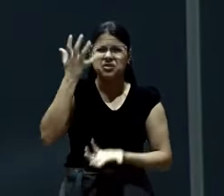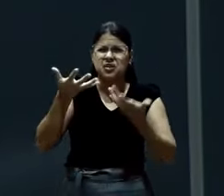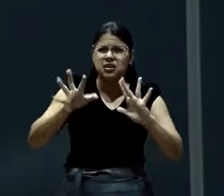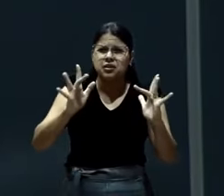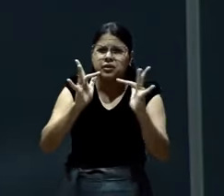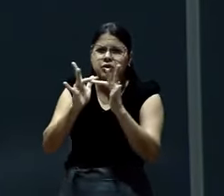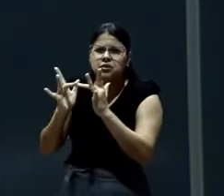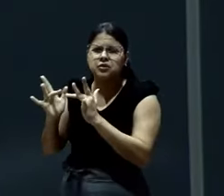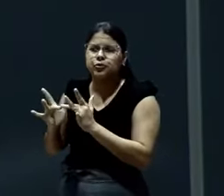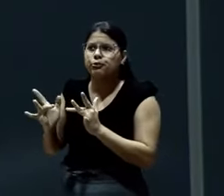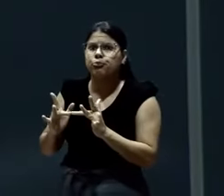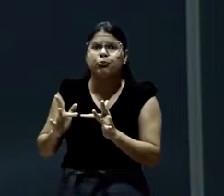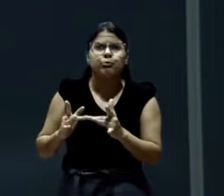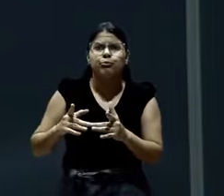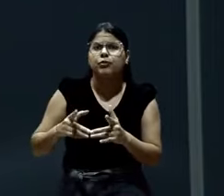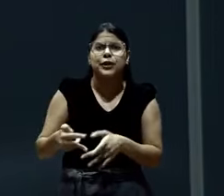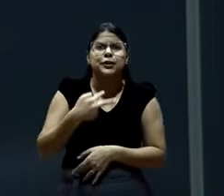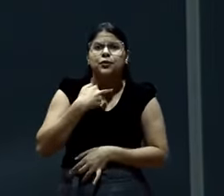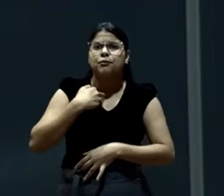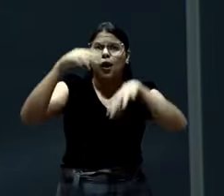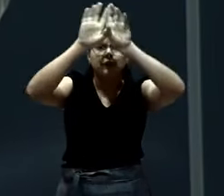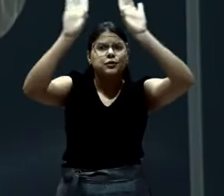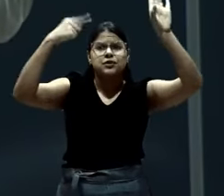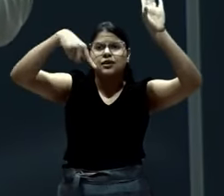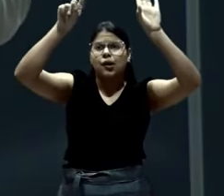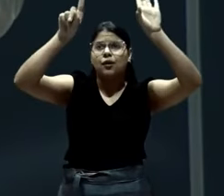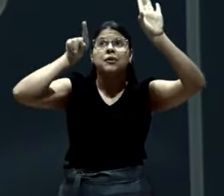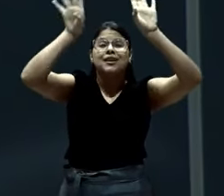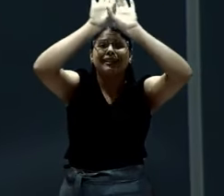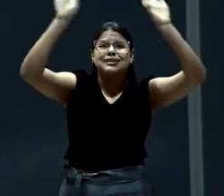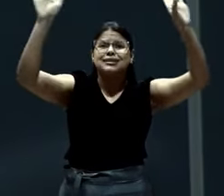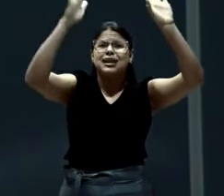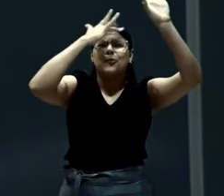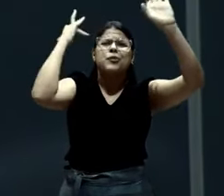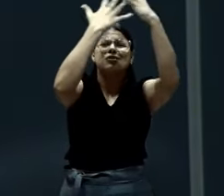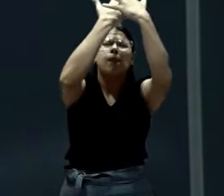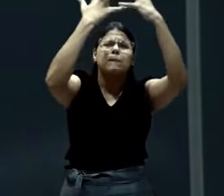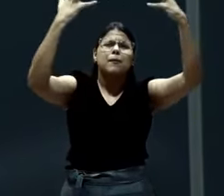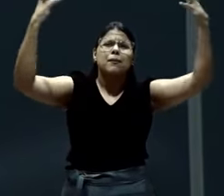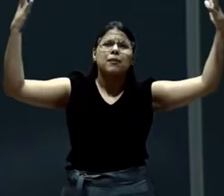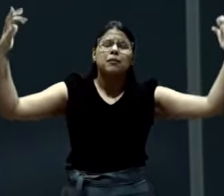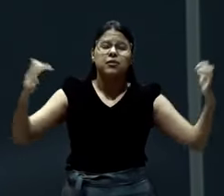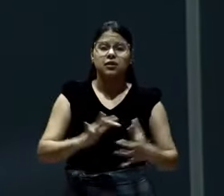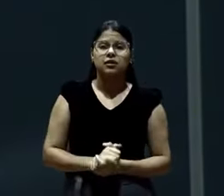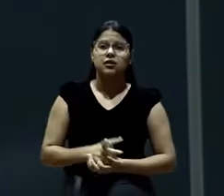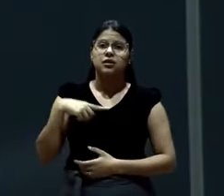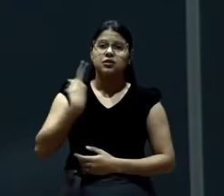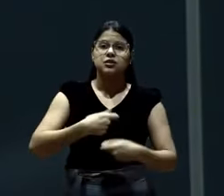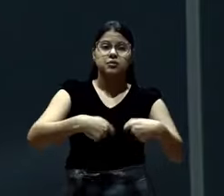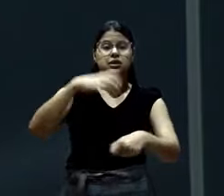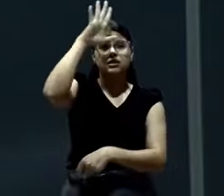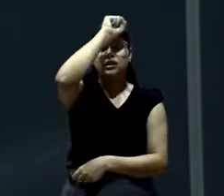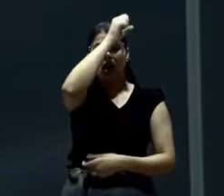vai ser um lugar com muita gente. Tem como? Você está aqui para aprender a viver em comunhão com o seu